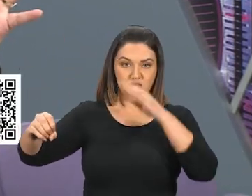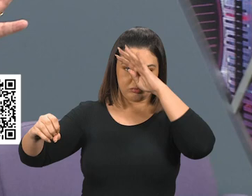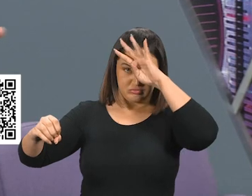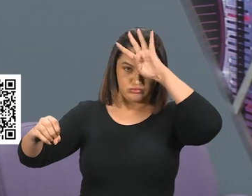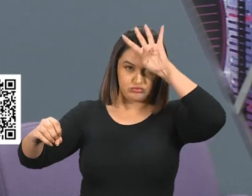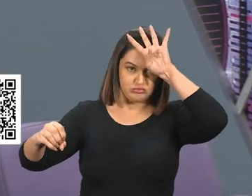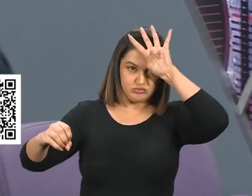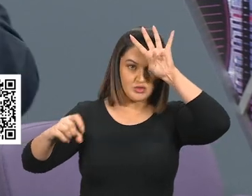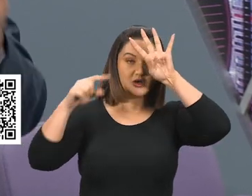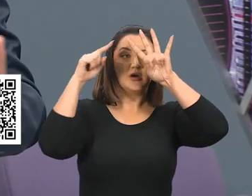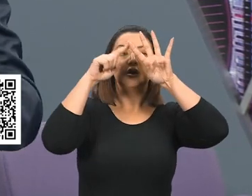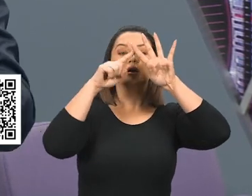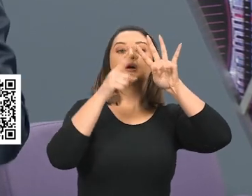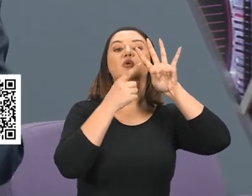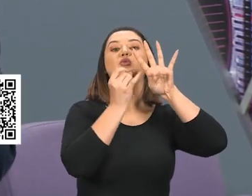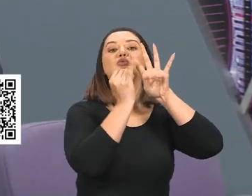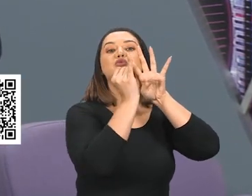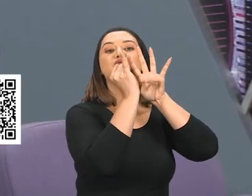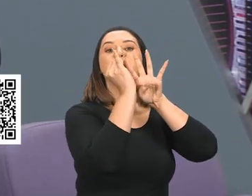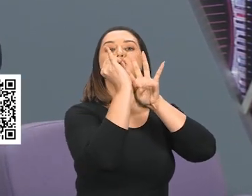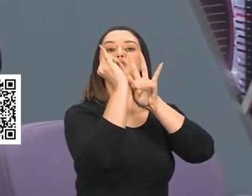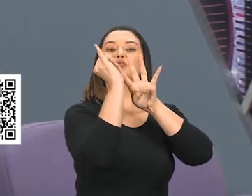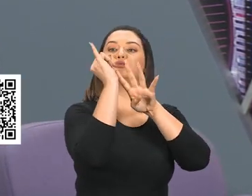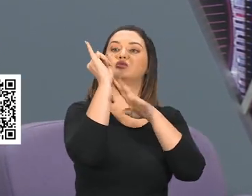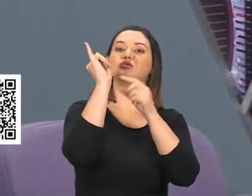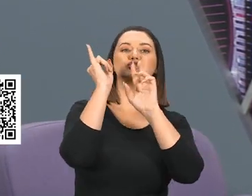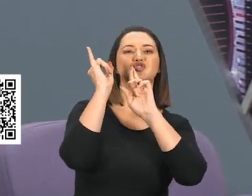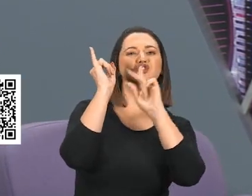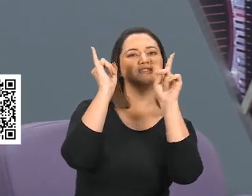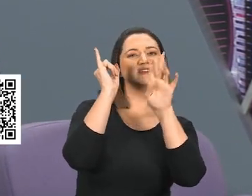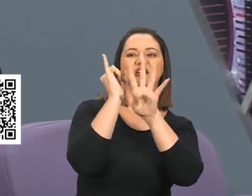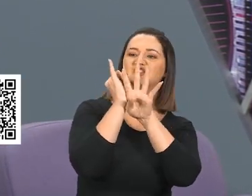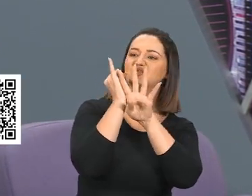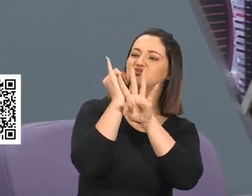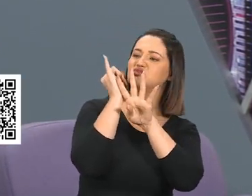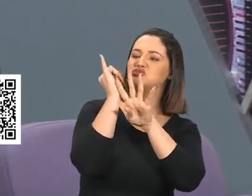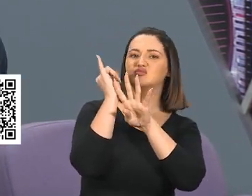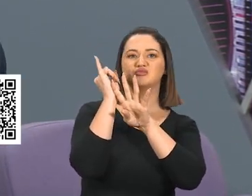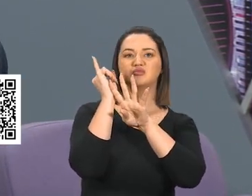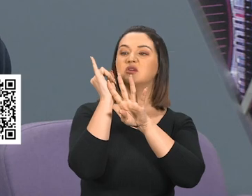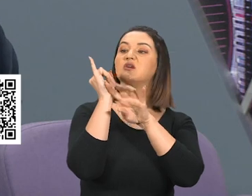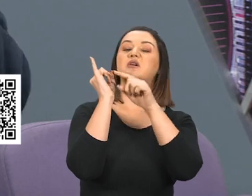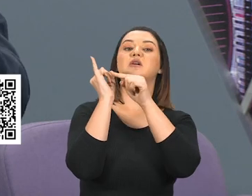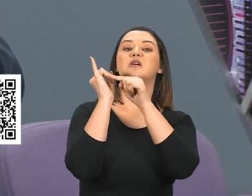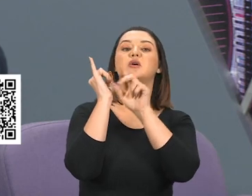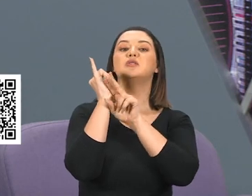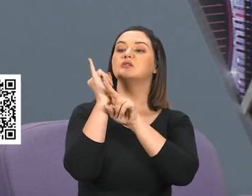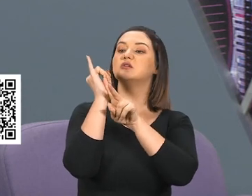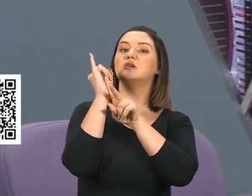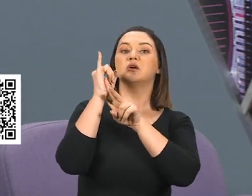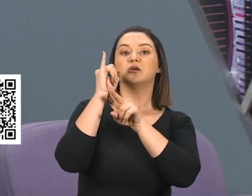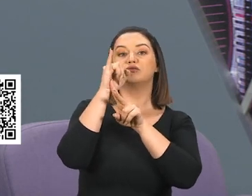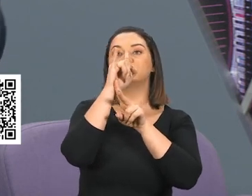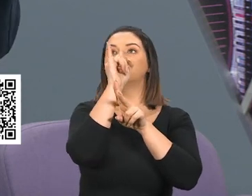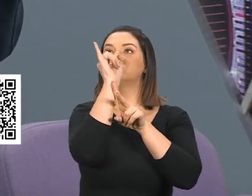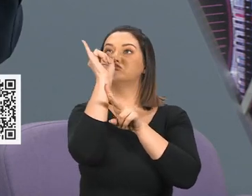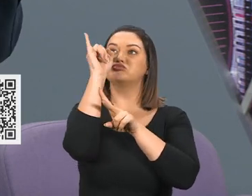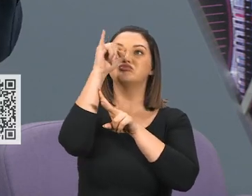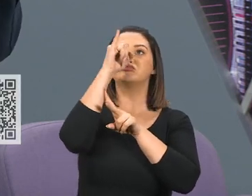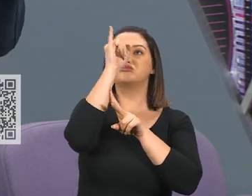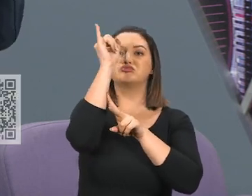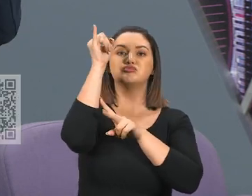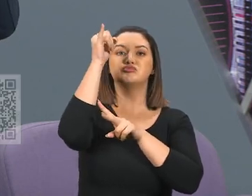quatro ventos do céu, E no meio dos quatro, Aparece um chifre pequeno, Diferente dos quatro, Aparece um outro chifre pequeno, Esse chifre pequeno, Ele